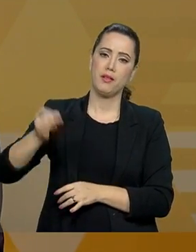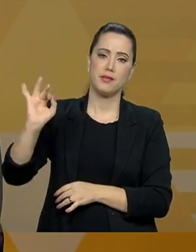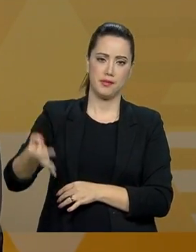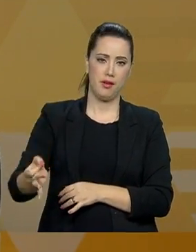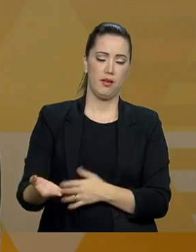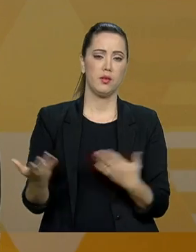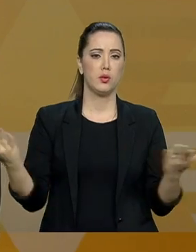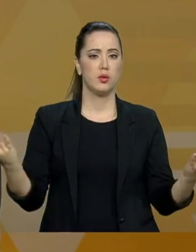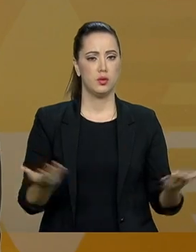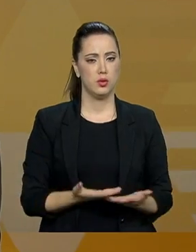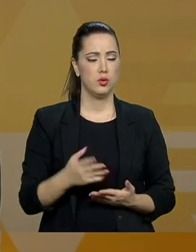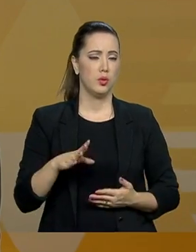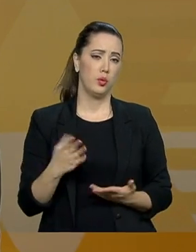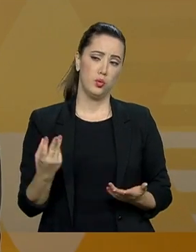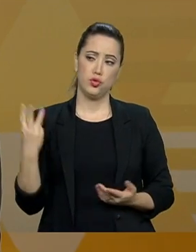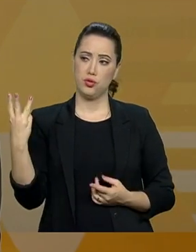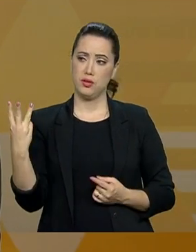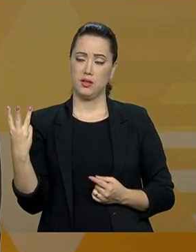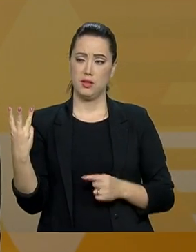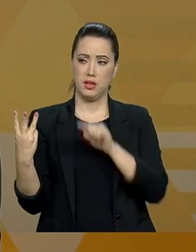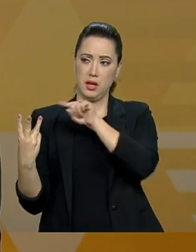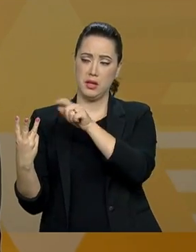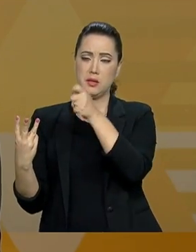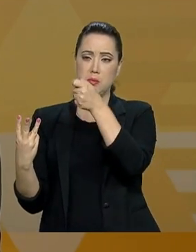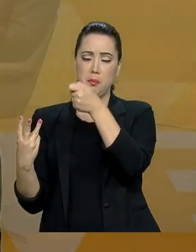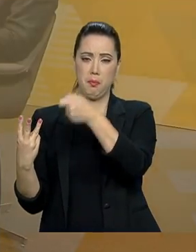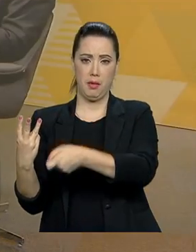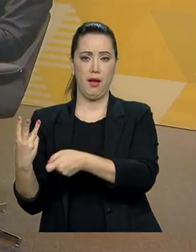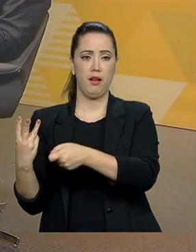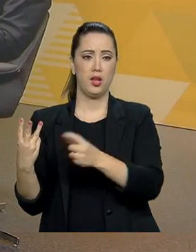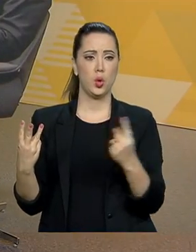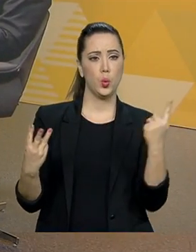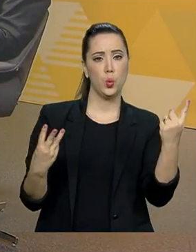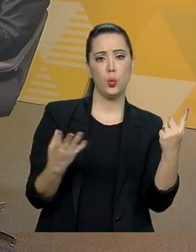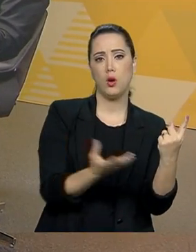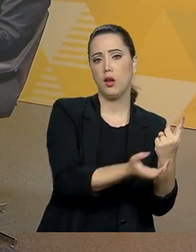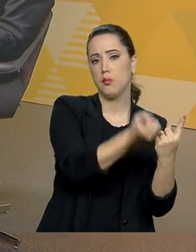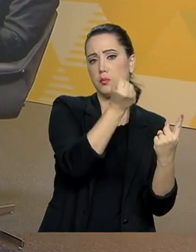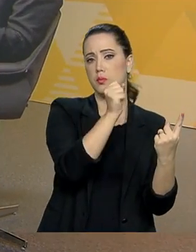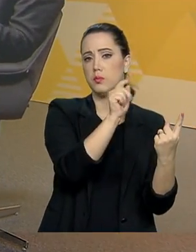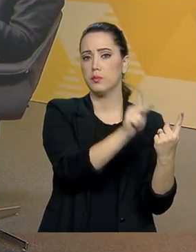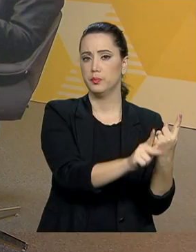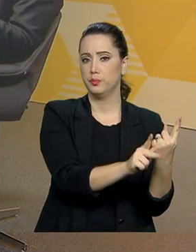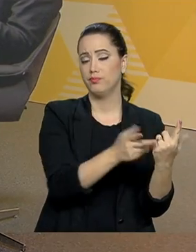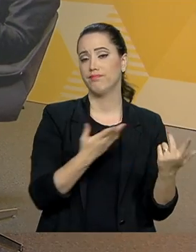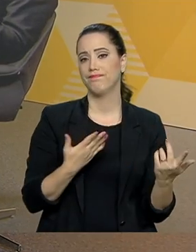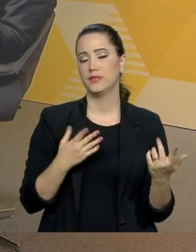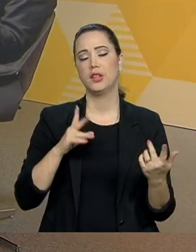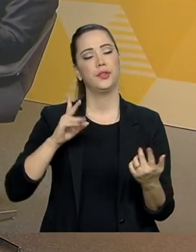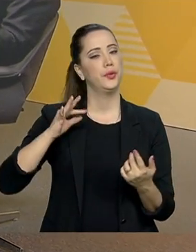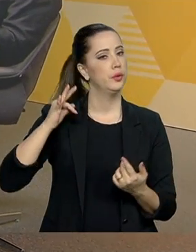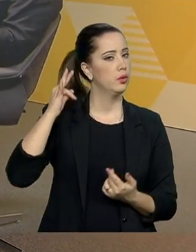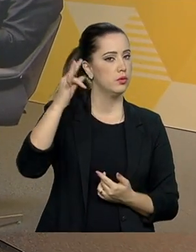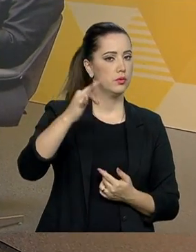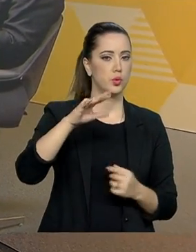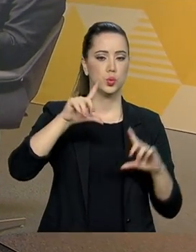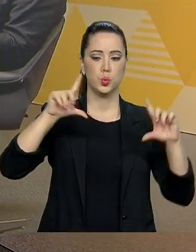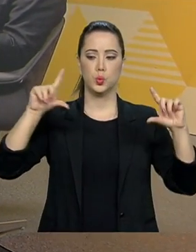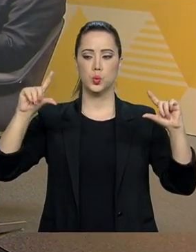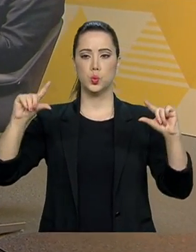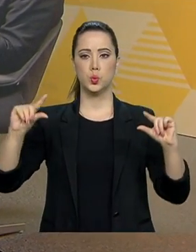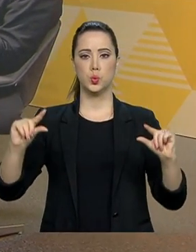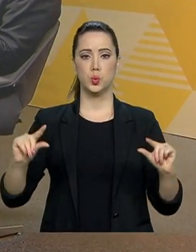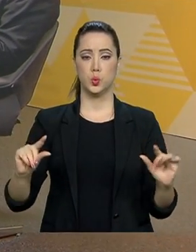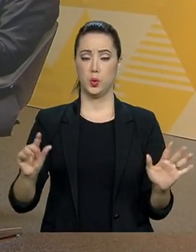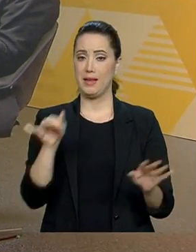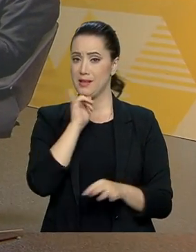Hoje a proporção talvez seja de 3 para 1. E isso, gradativamente, vai se exaurindo ao longo do tempo. No meu estado, por